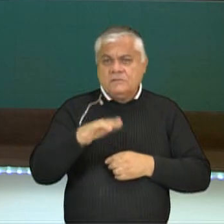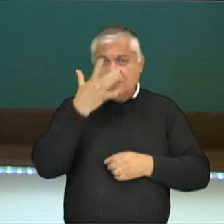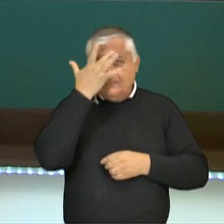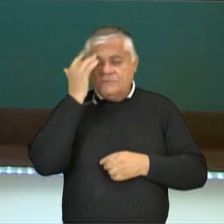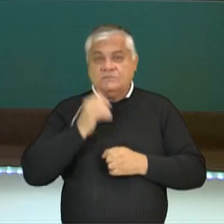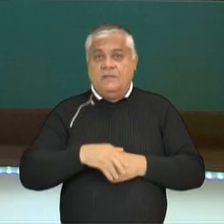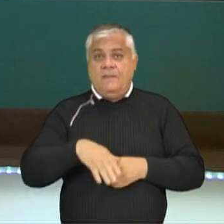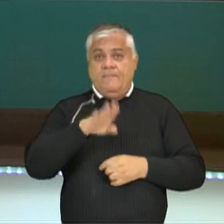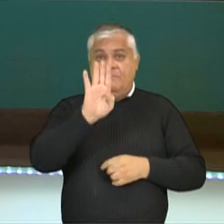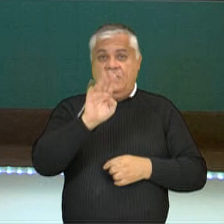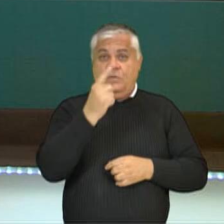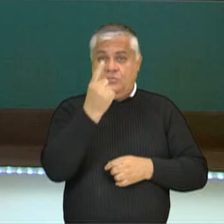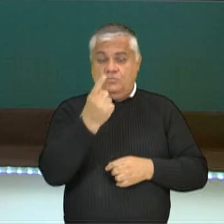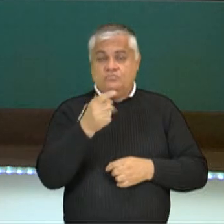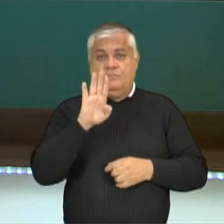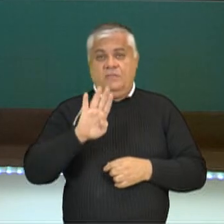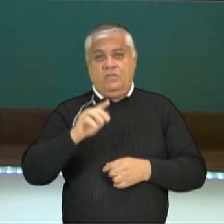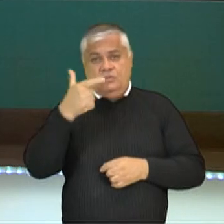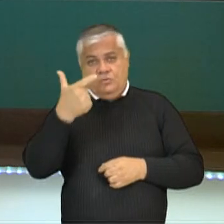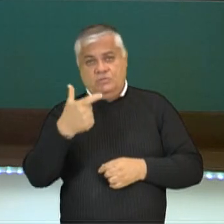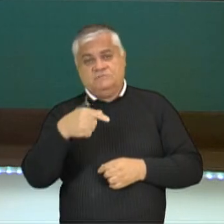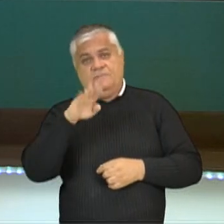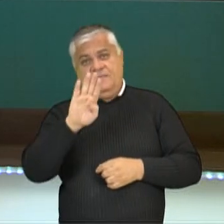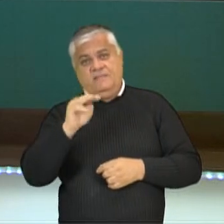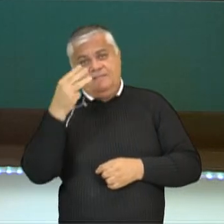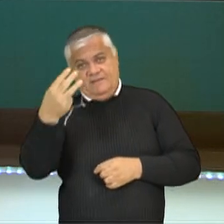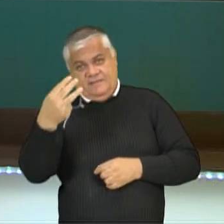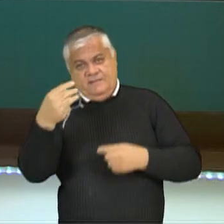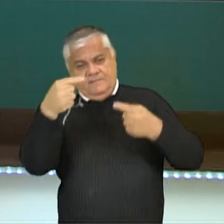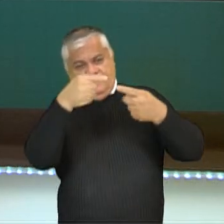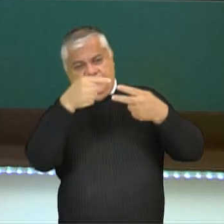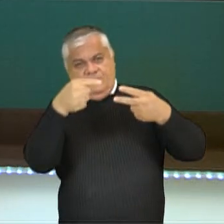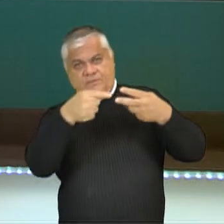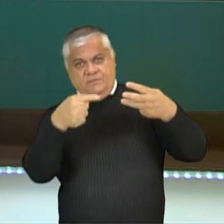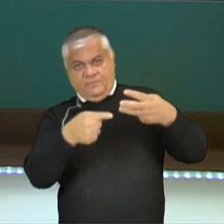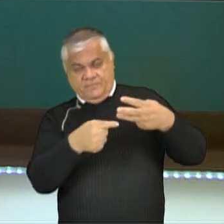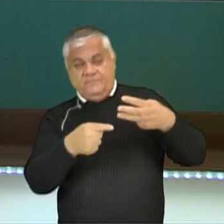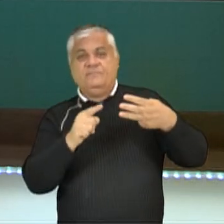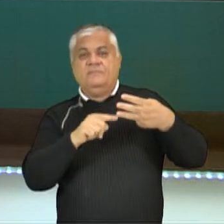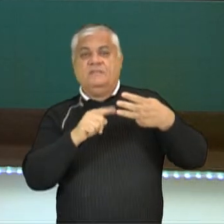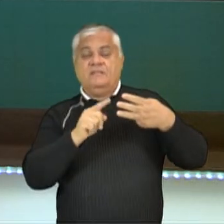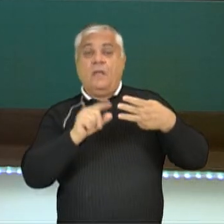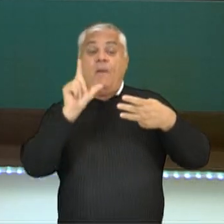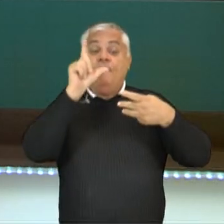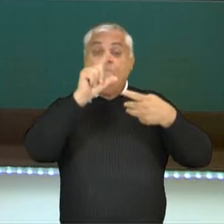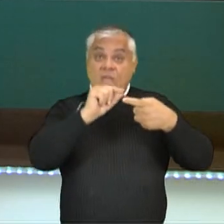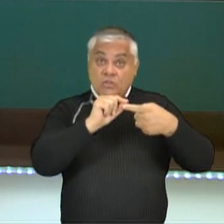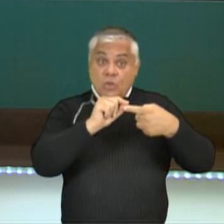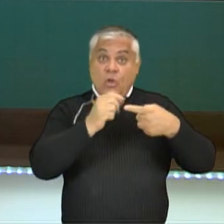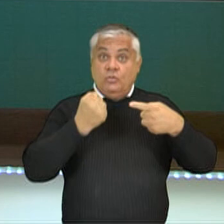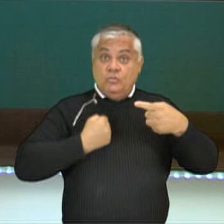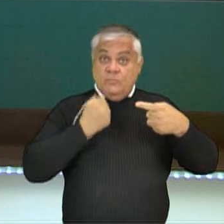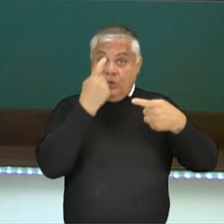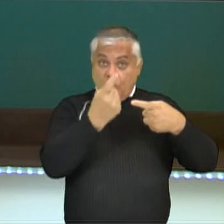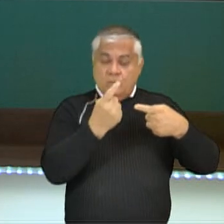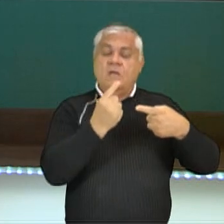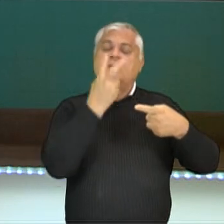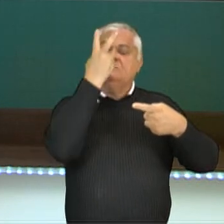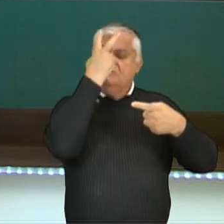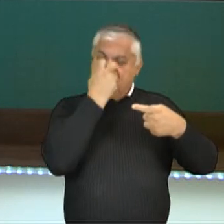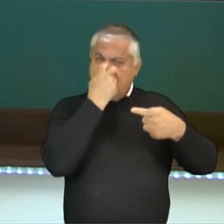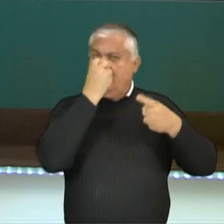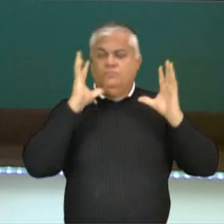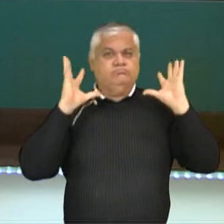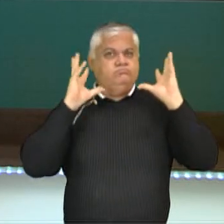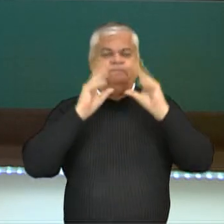B1, B2 e B3. Sempre lembrando que, quanto menor o número, maior o comprometimento. Então, B1 são cegos